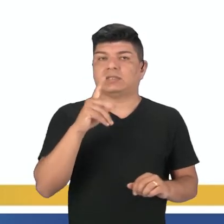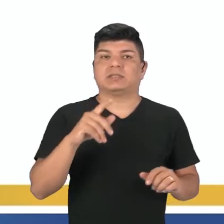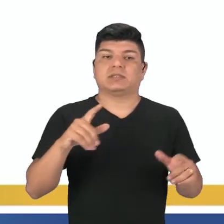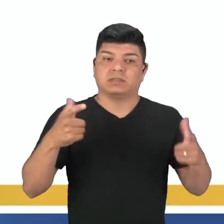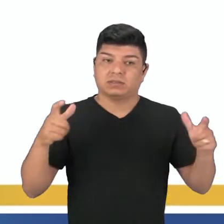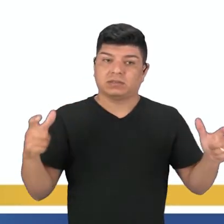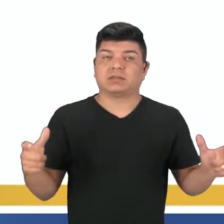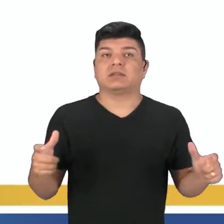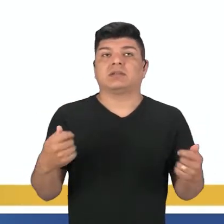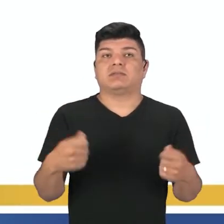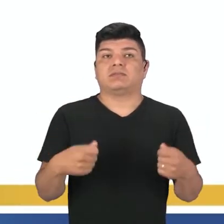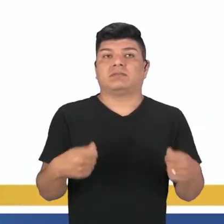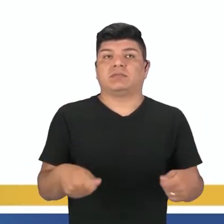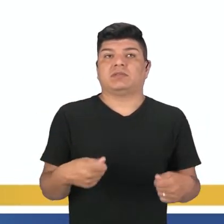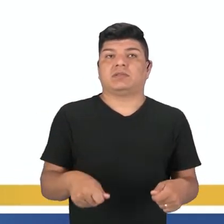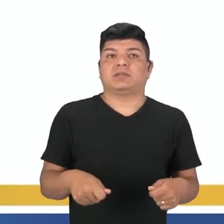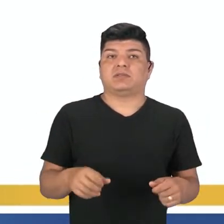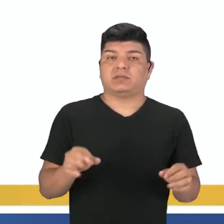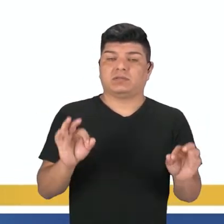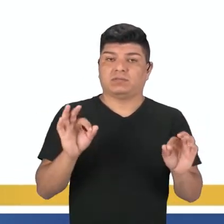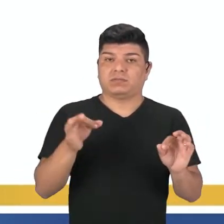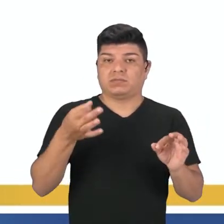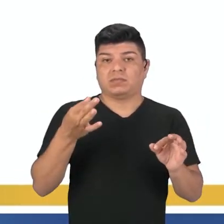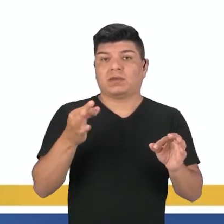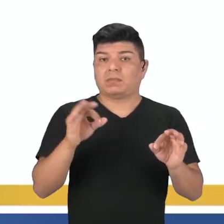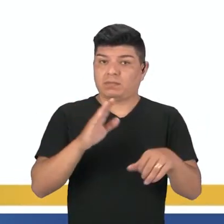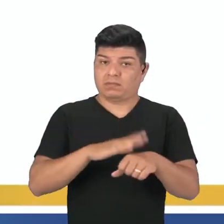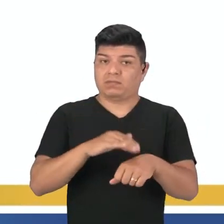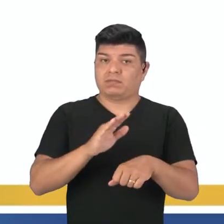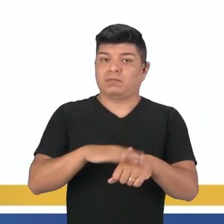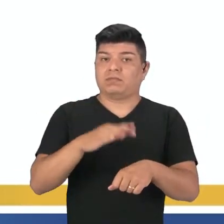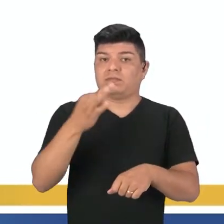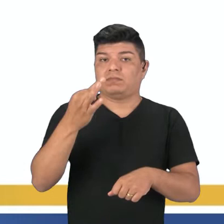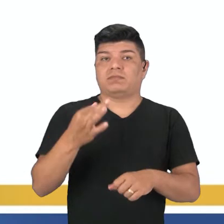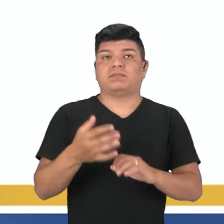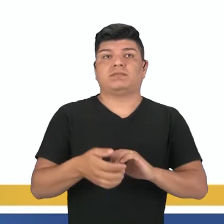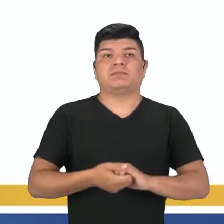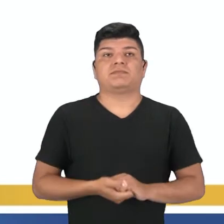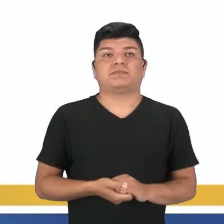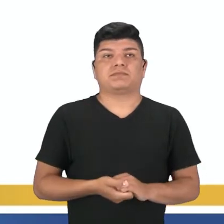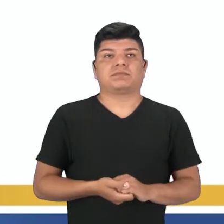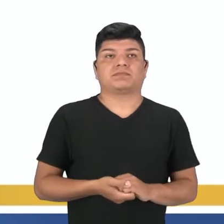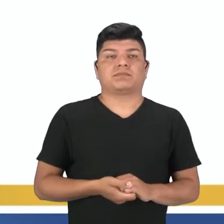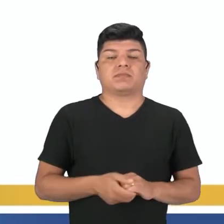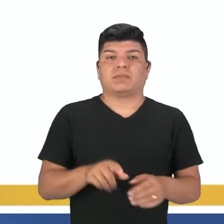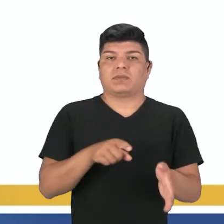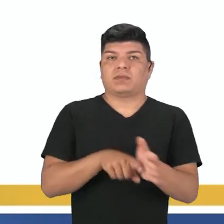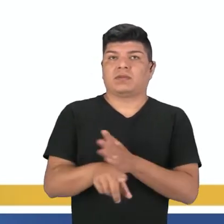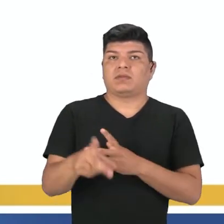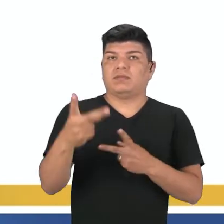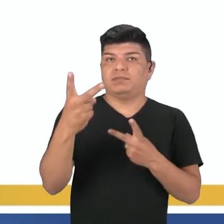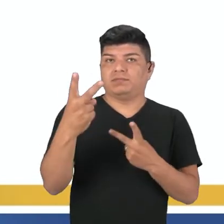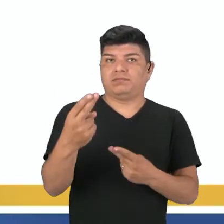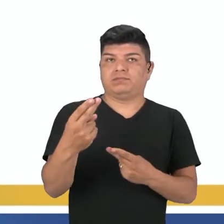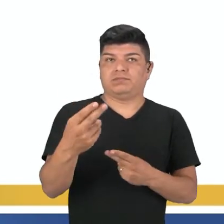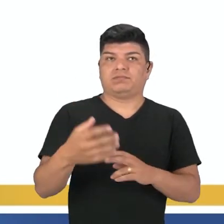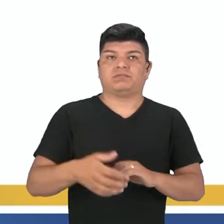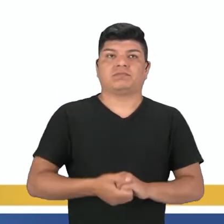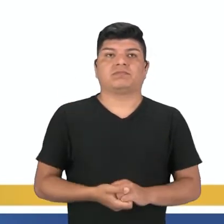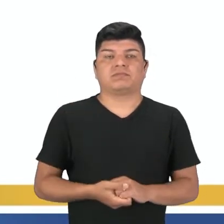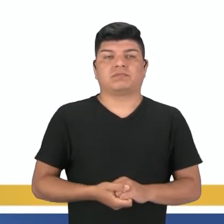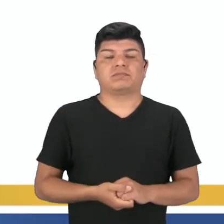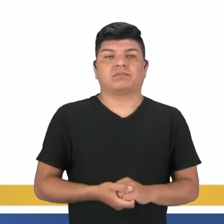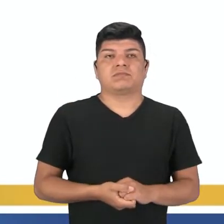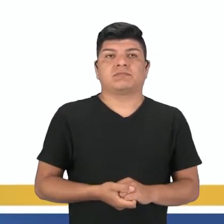a gente tem que dar essa resposta mais completa. Então você tem também que usar o verbo e o complemento. A mesma pergunta, were you paying